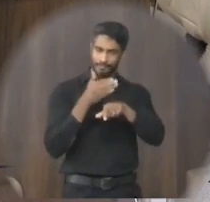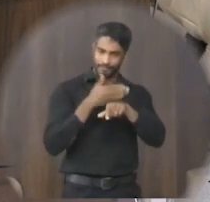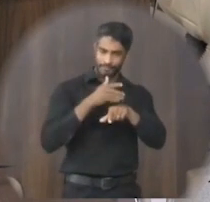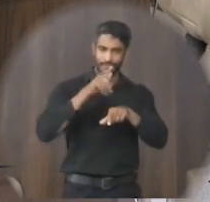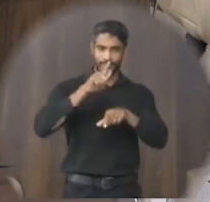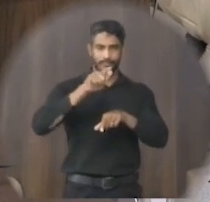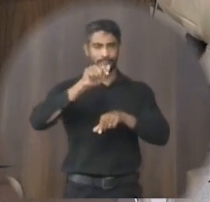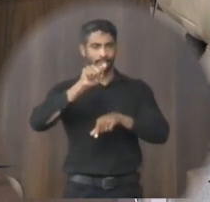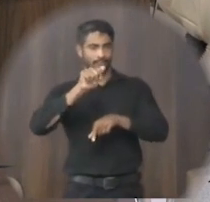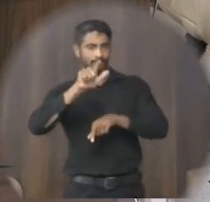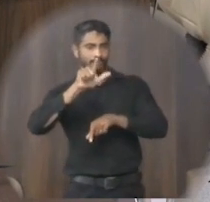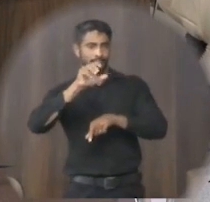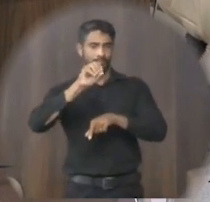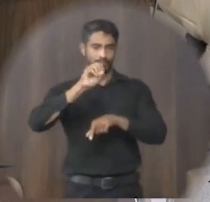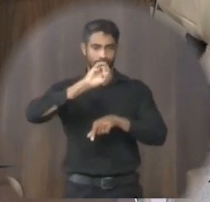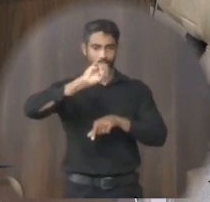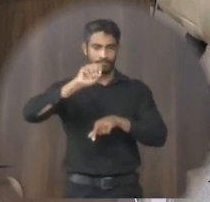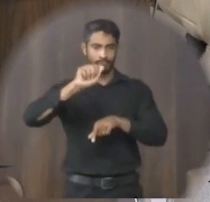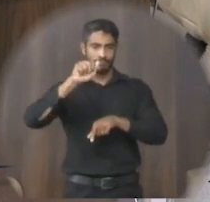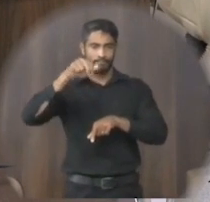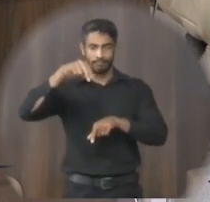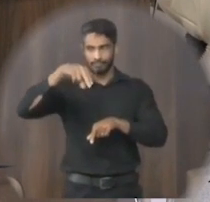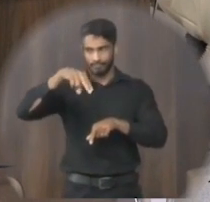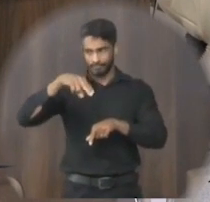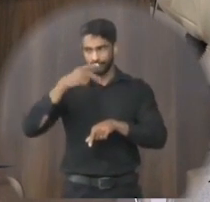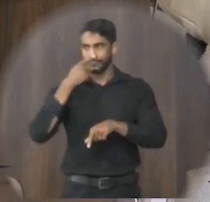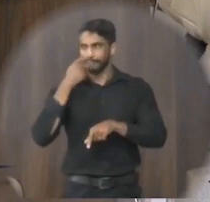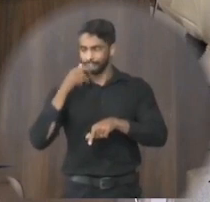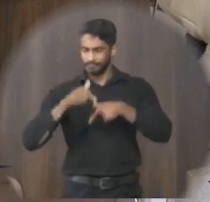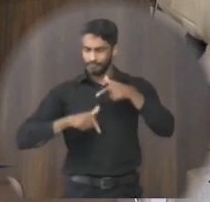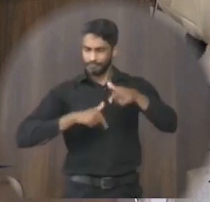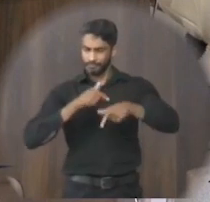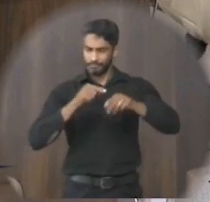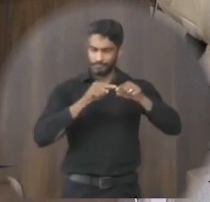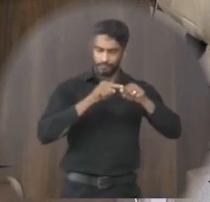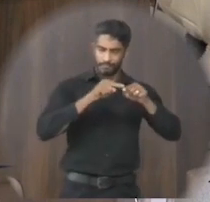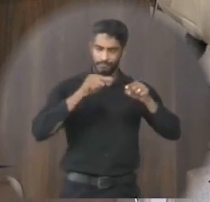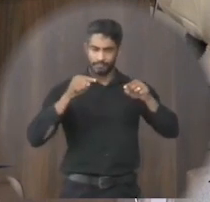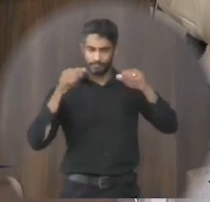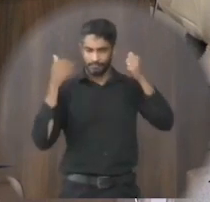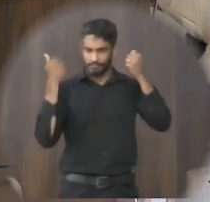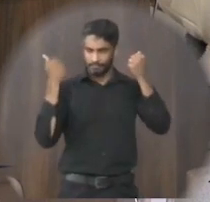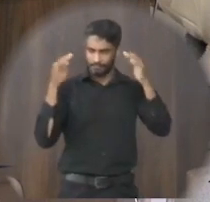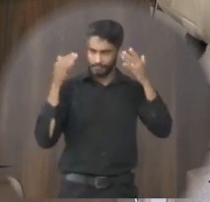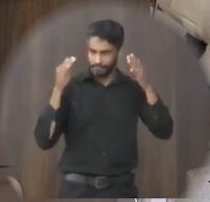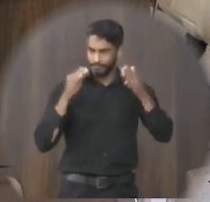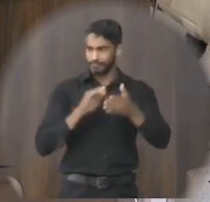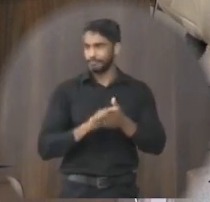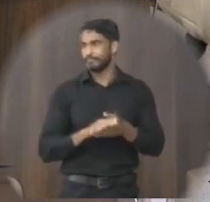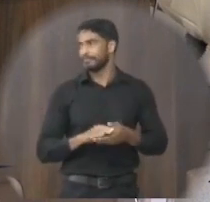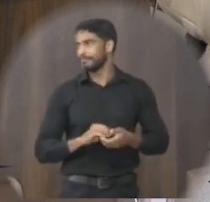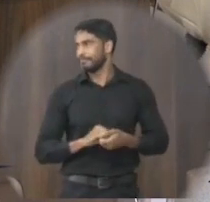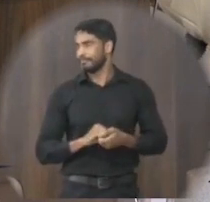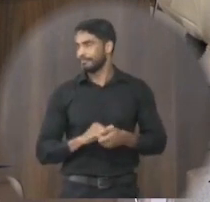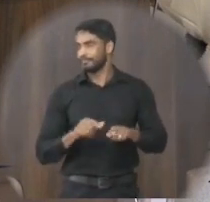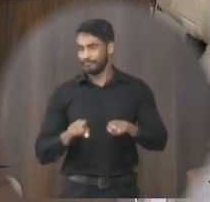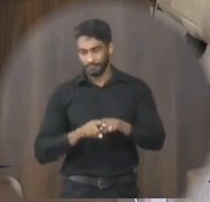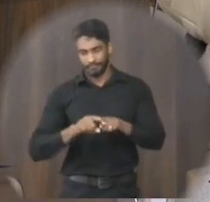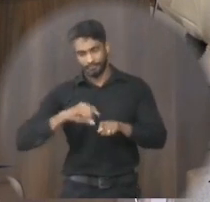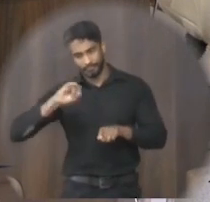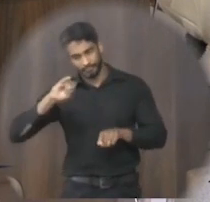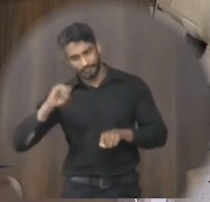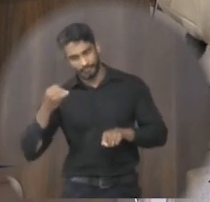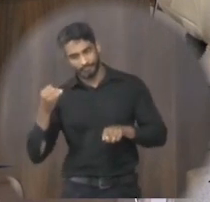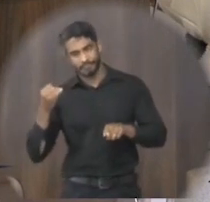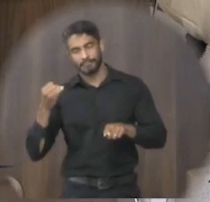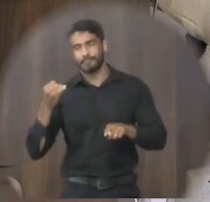galojan então eu queria valorizar essa parte aí da Flávia que ela tem feito ao longo dos anos aí e parabenizá-la viu e um aproveitando a oportunidade